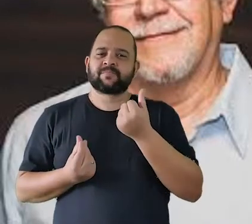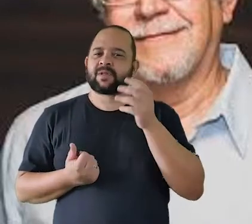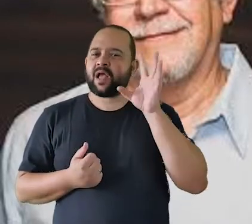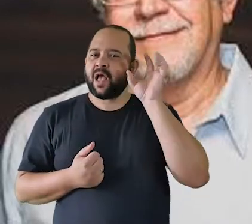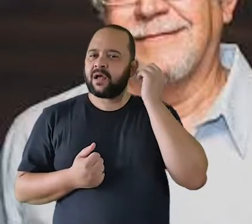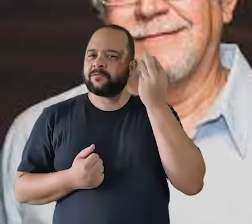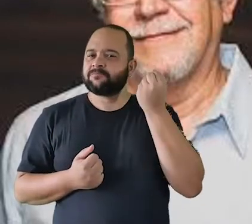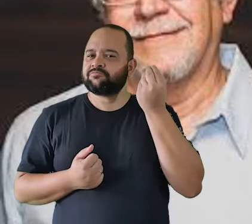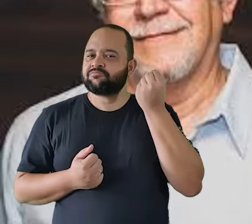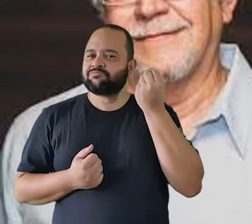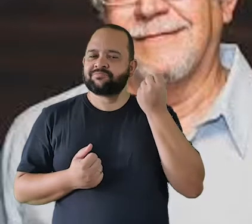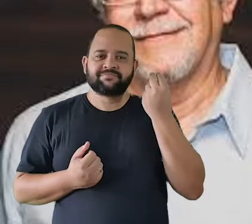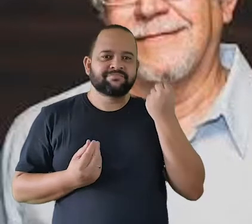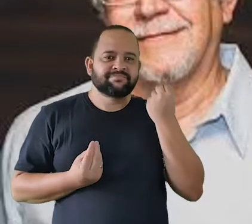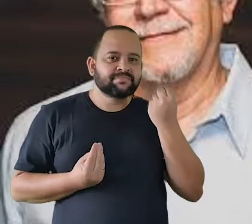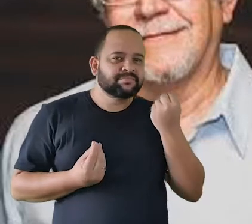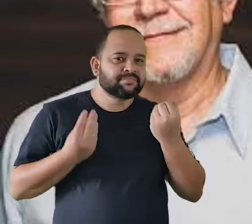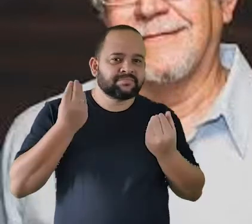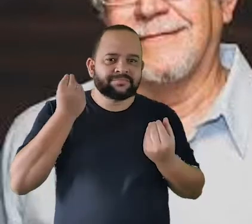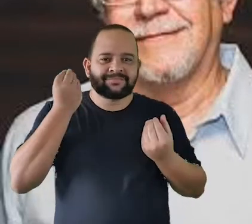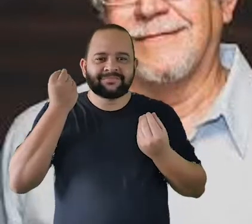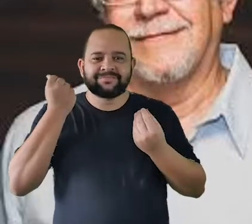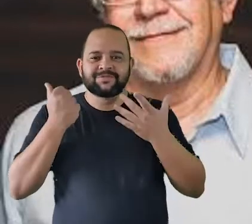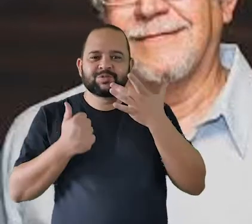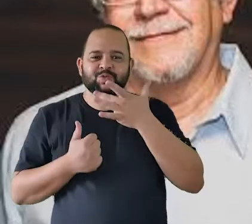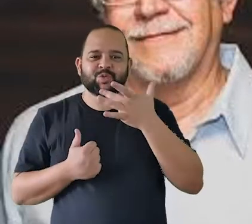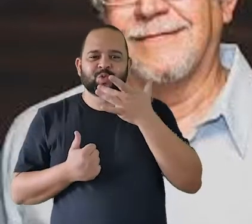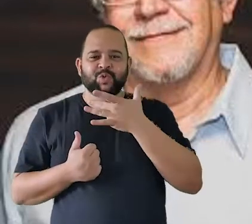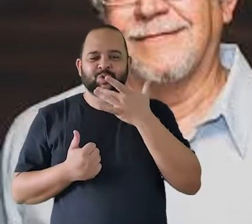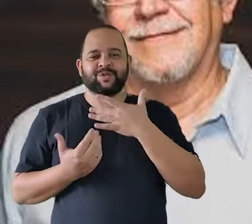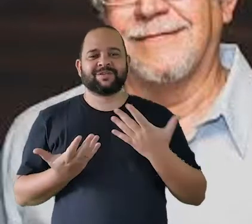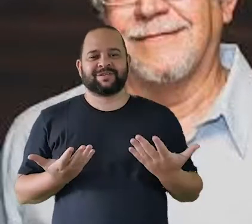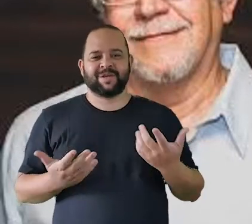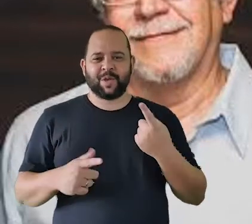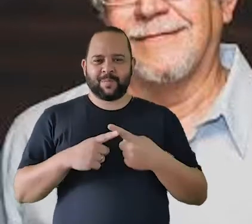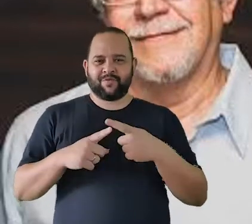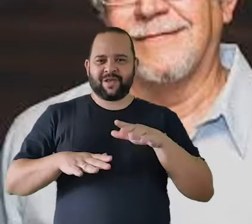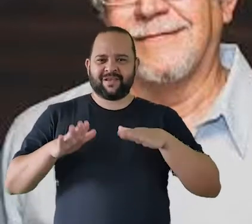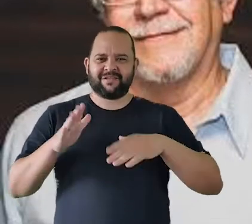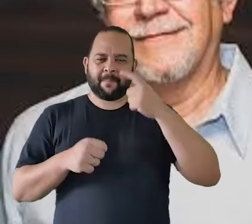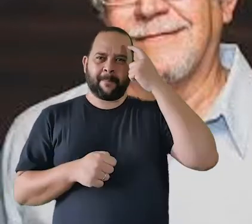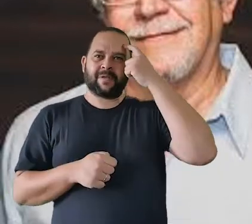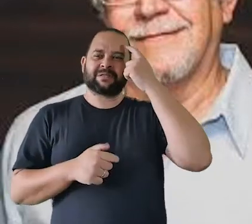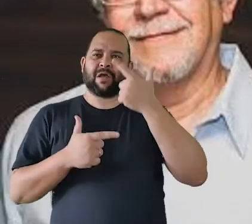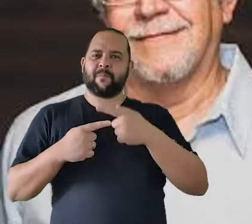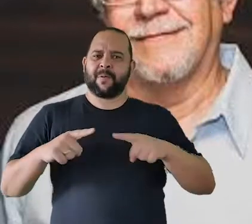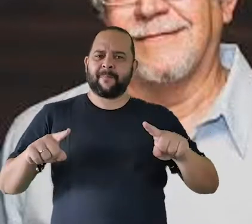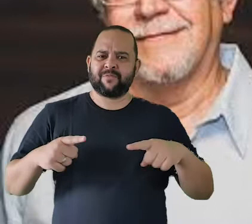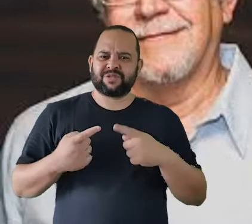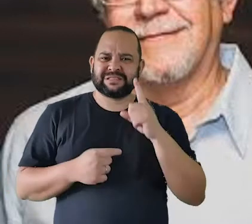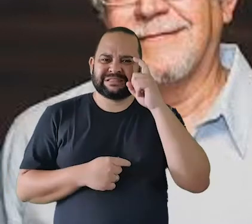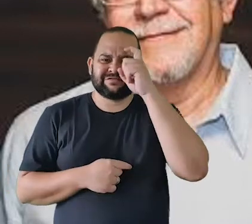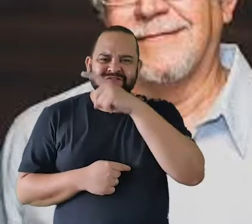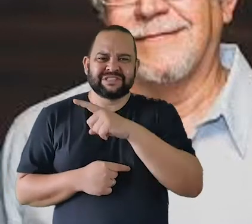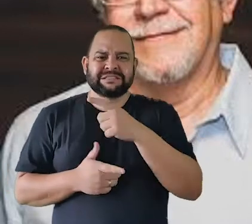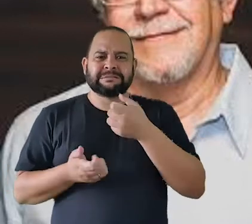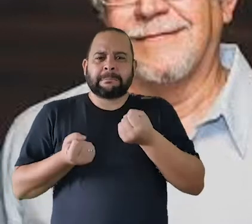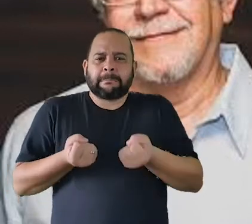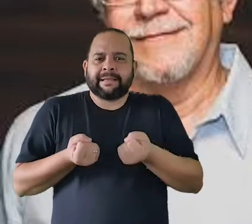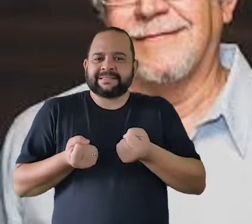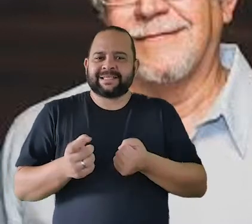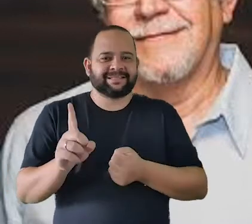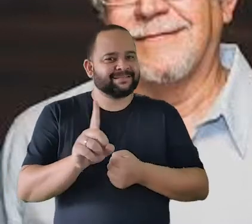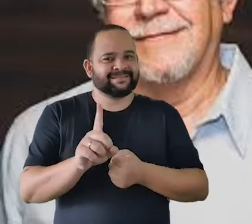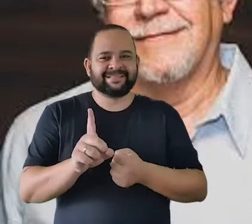Muitas vezes a gente associa a modernidade a essa coisa difícil de ouvir, essa coisa mais árdua, mais ácida, mais